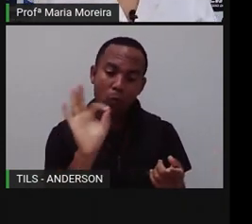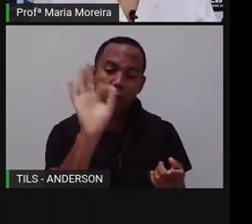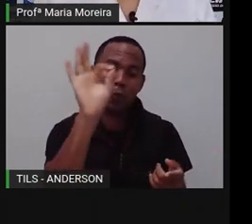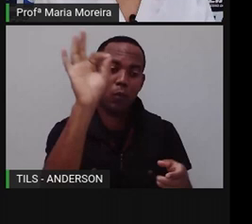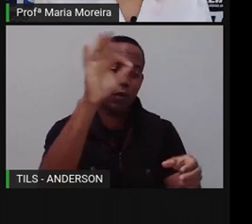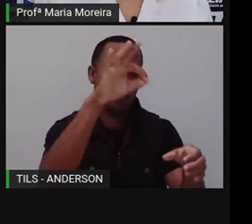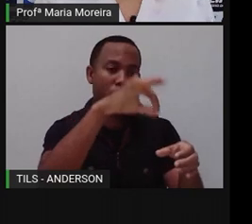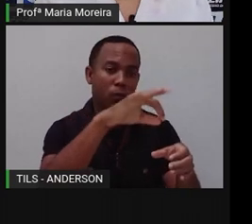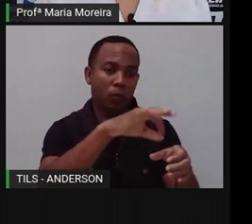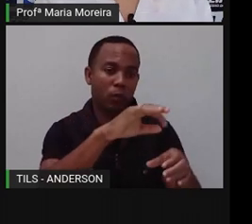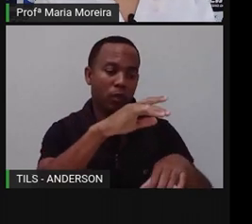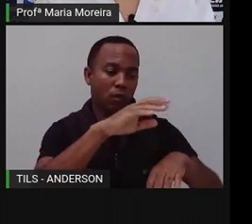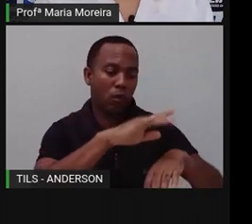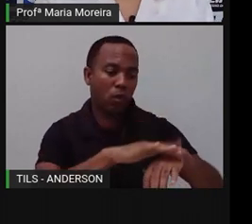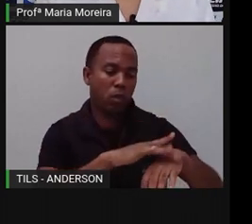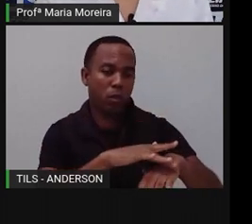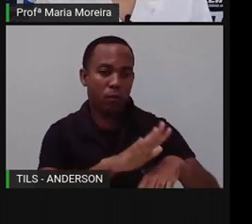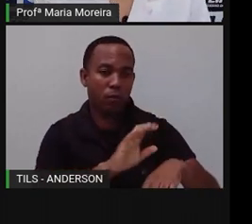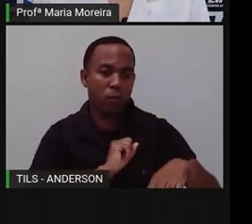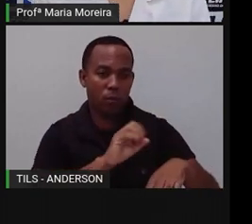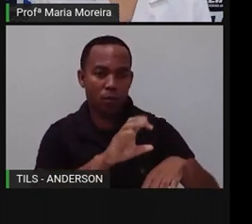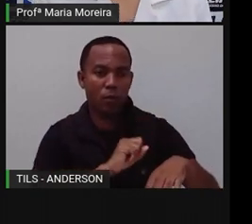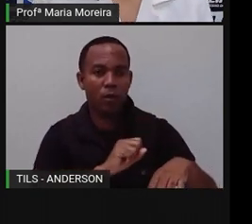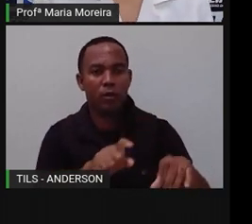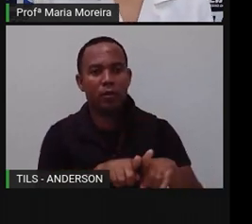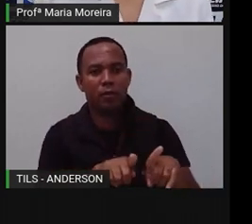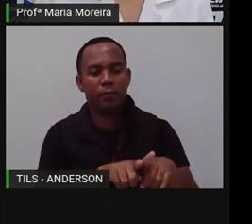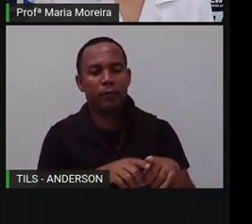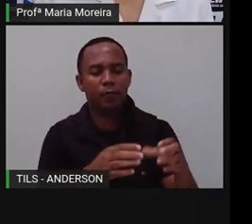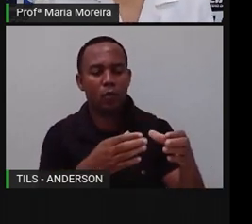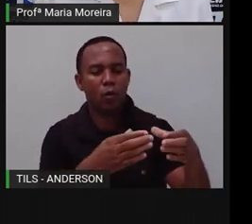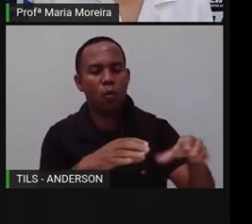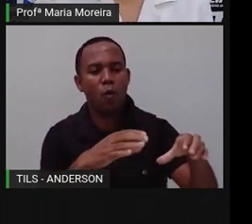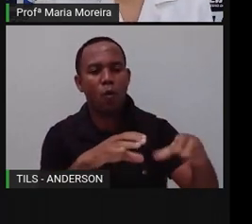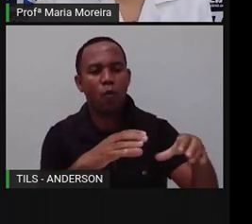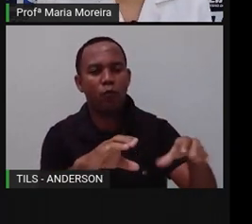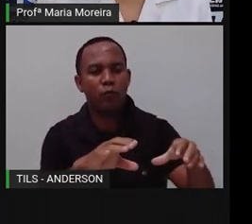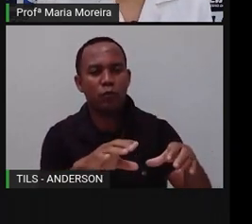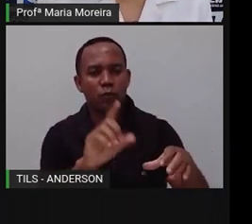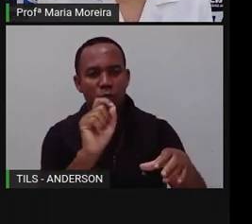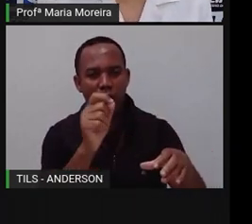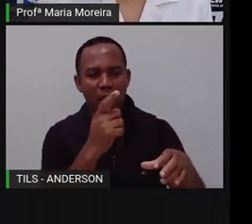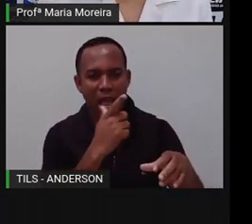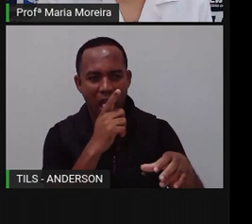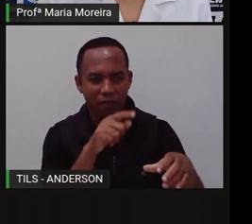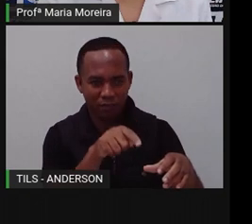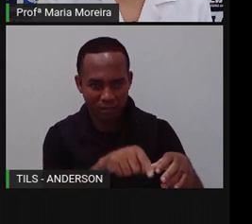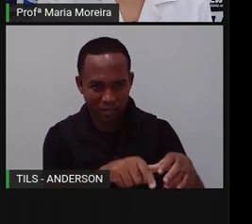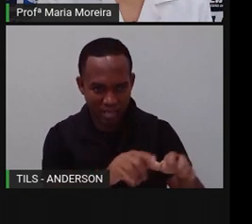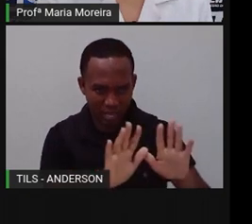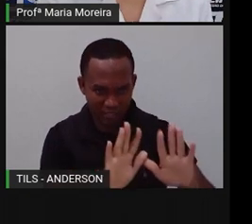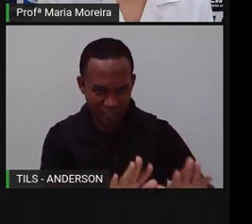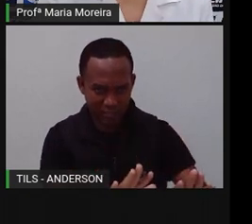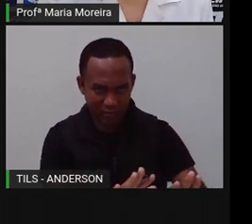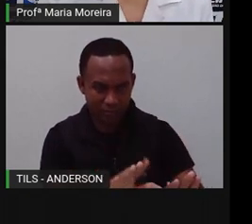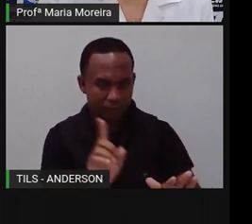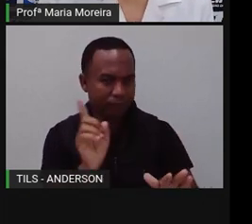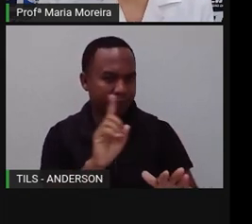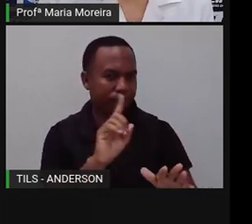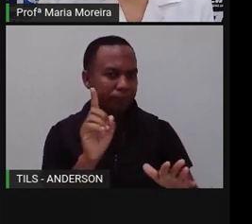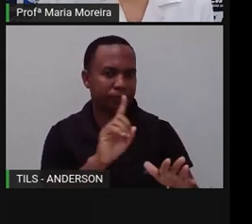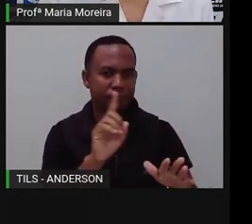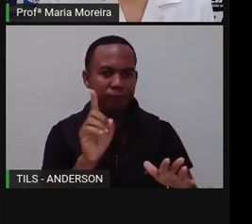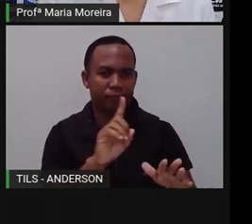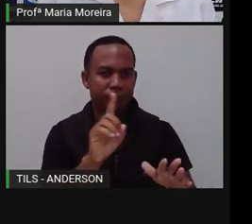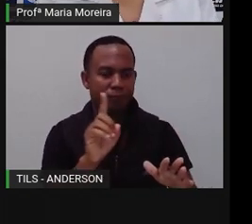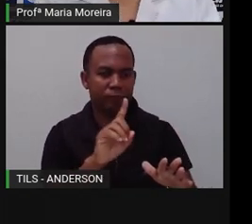transmite essa doença aí, que, meu Deus do céu, né? Bom, os ovos, eles não ficam na água. Você sabia disso, Anderson? Que o ovinho do